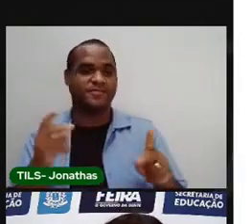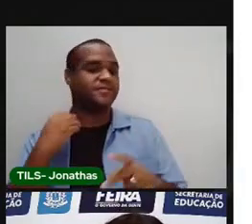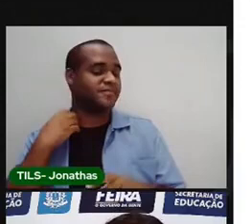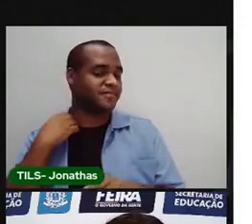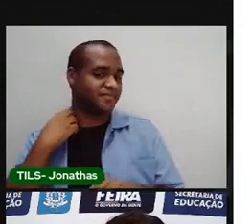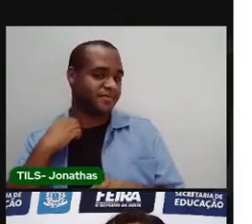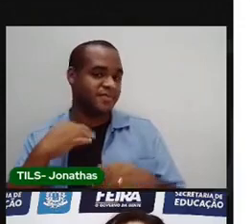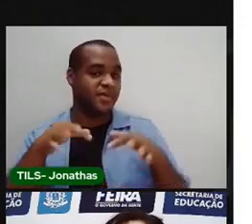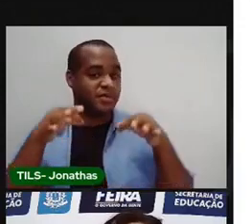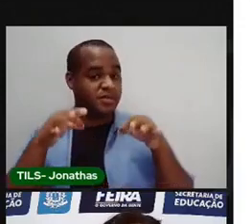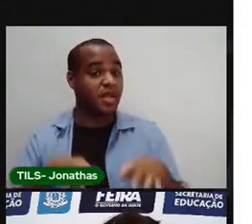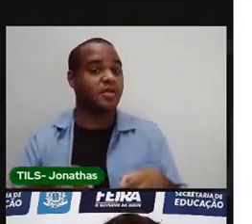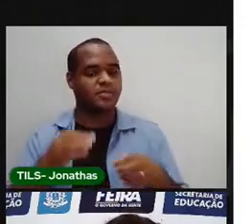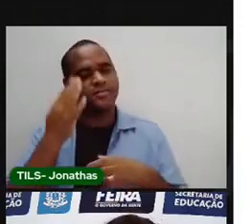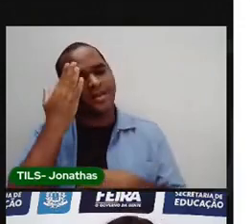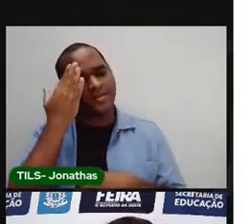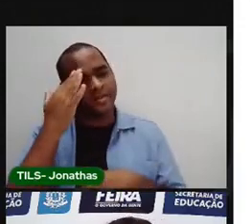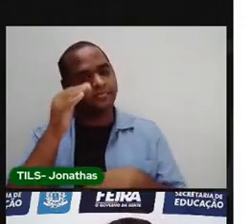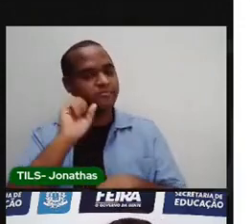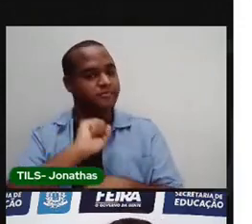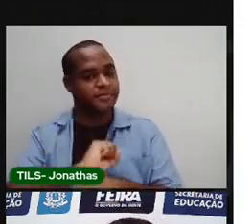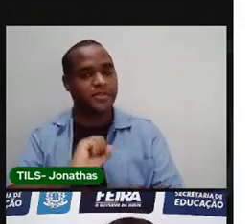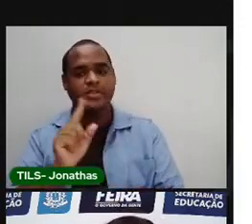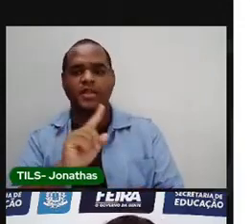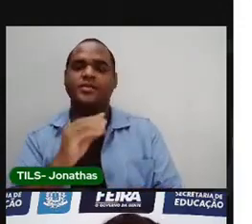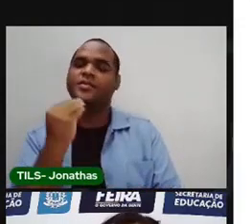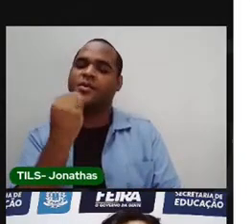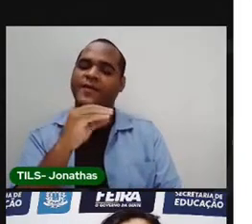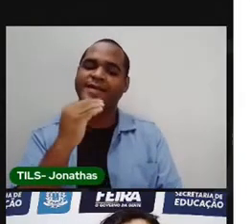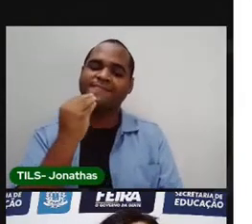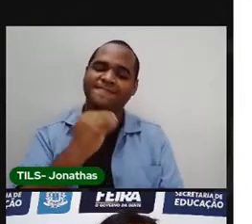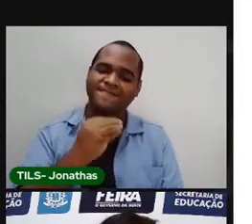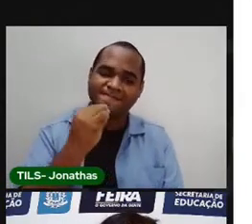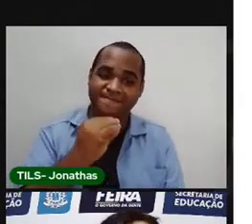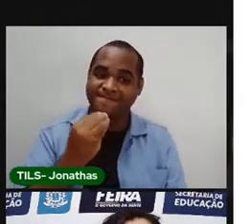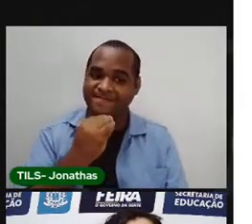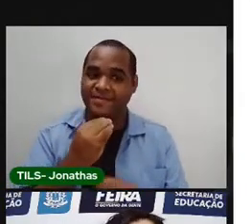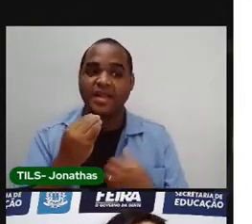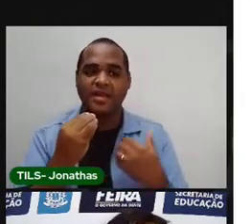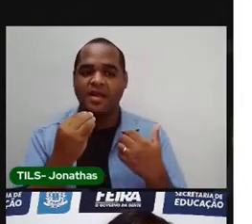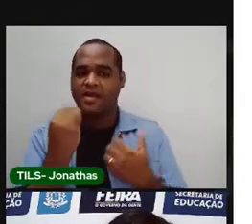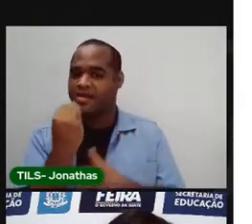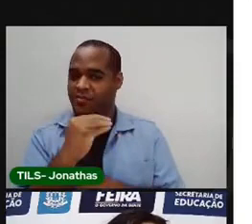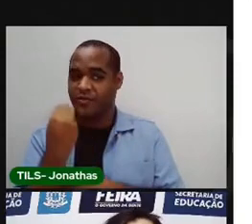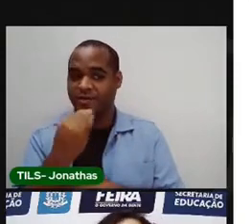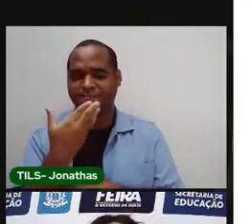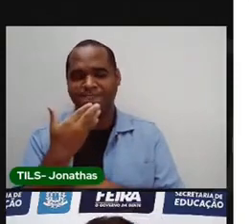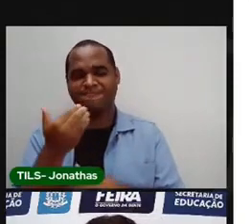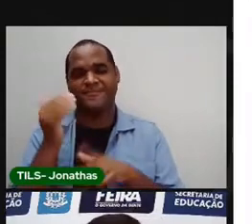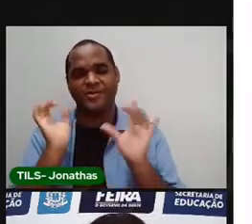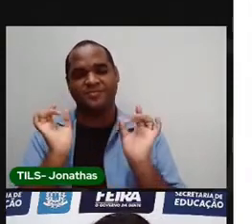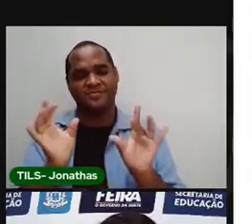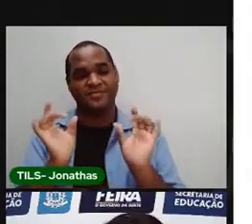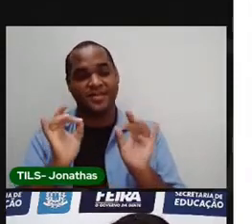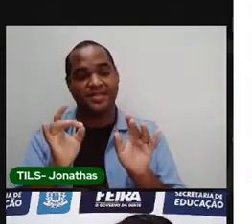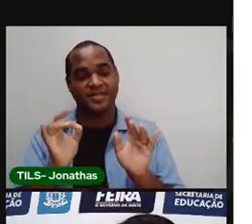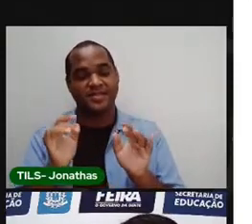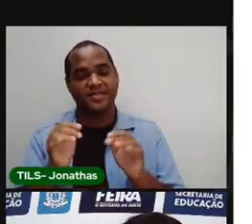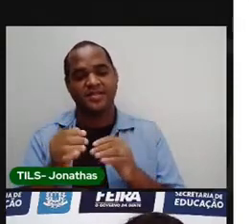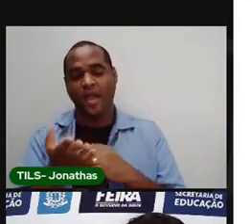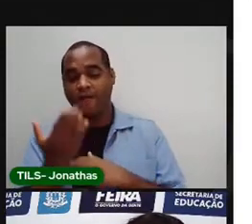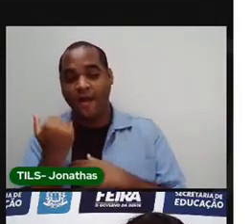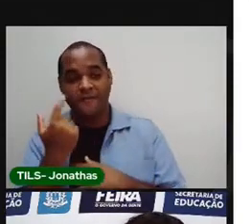ele não parar, é que a gente tem que aproveitar o nosso tempo da melhor forma possível. Vamos